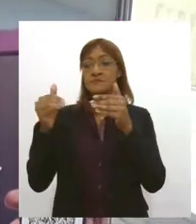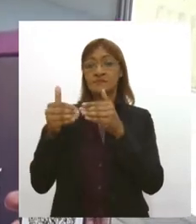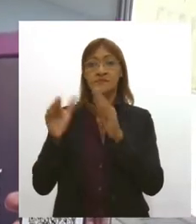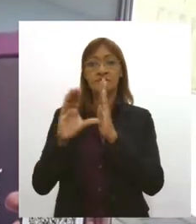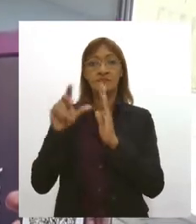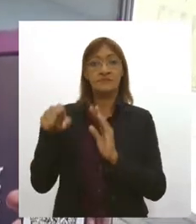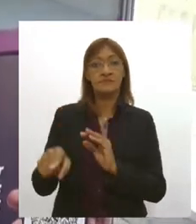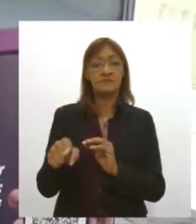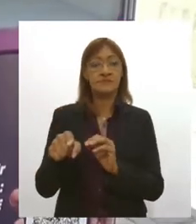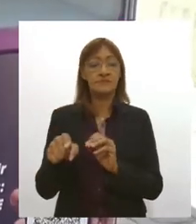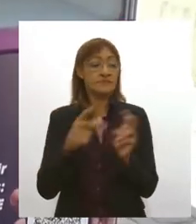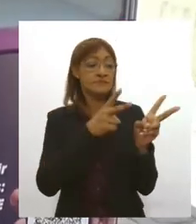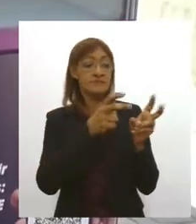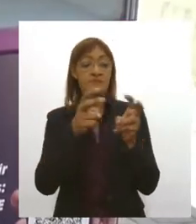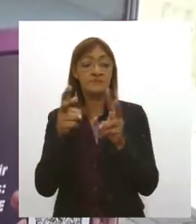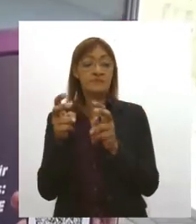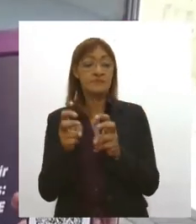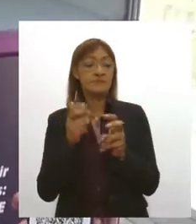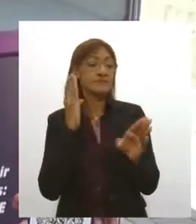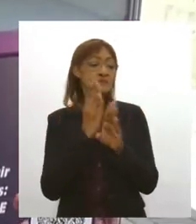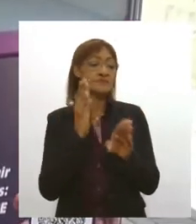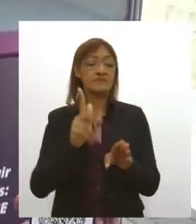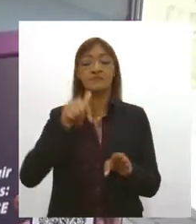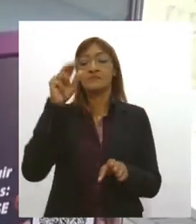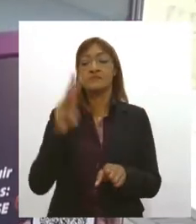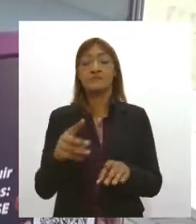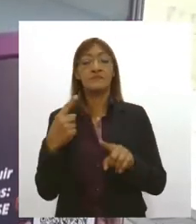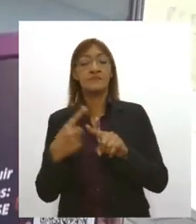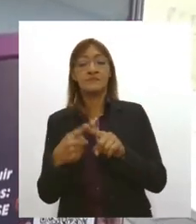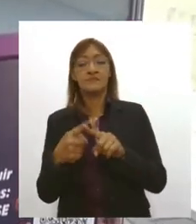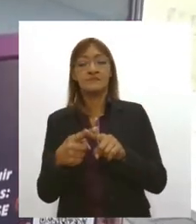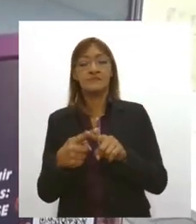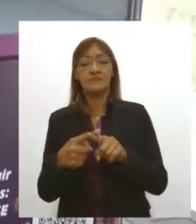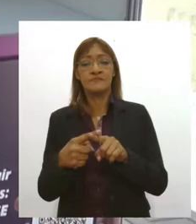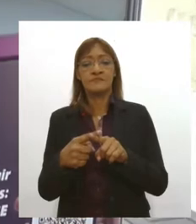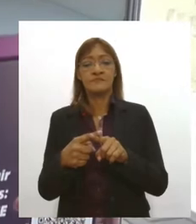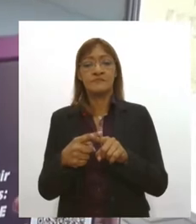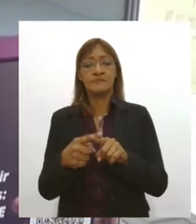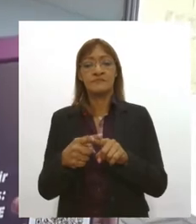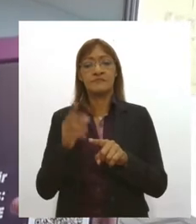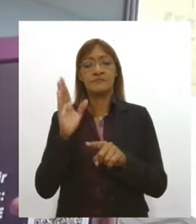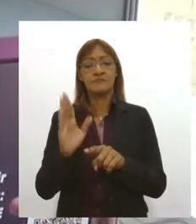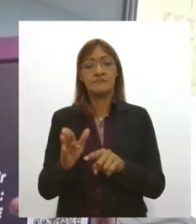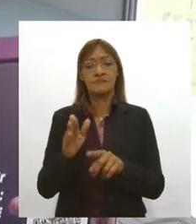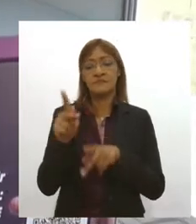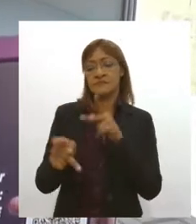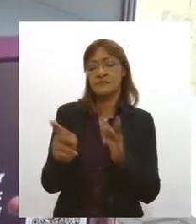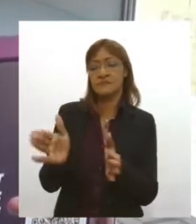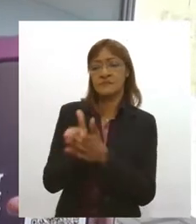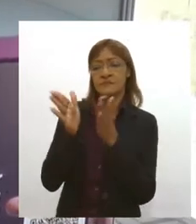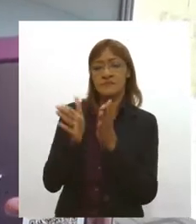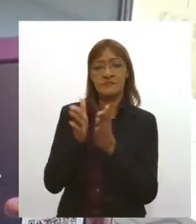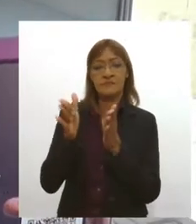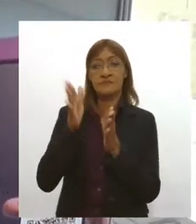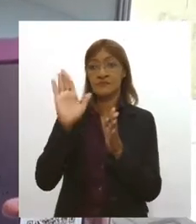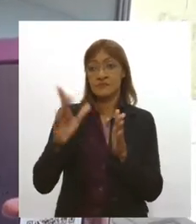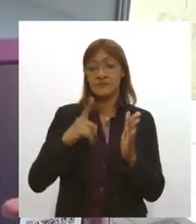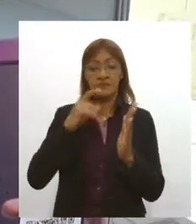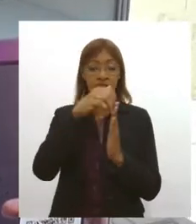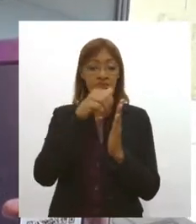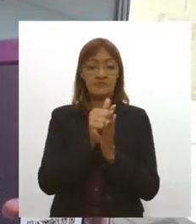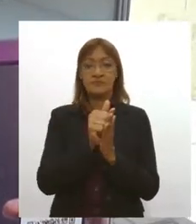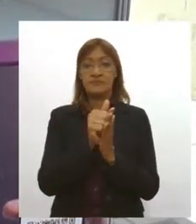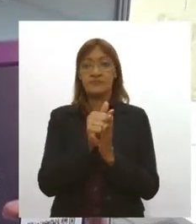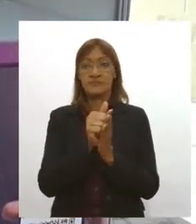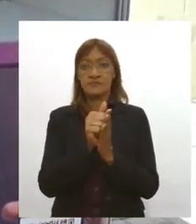identificar, porque uma boa parte da pobreza, sistema de pobreza, está identificada no Cadastro Único. A gente